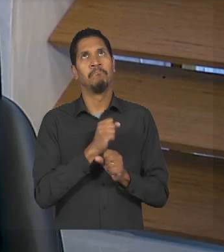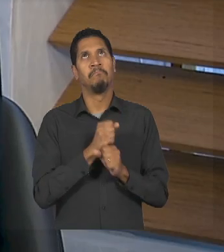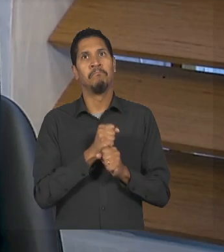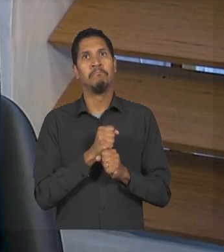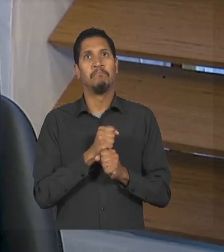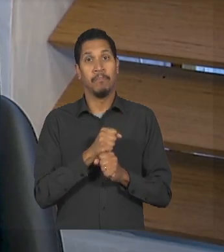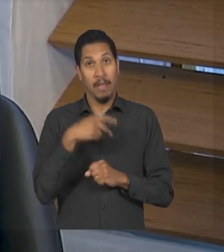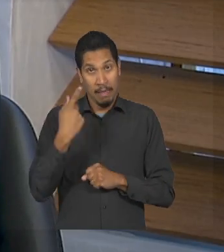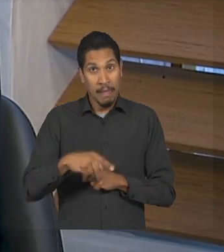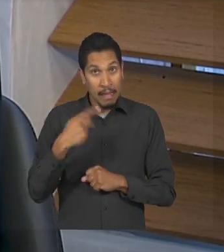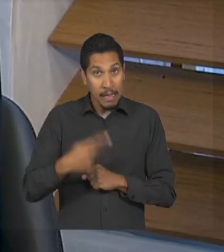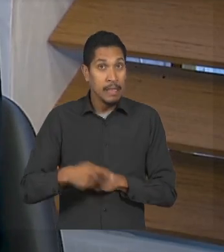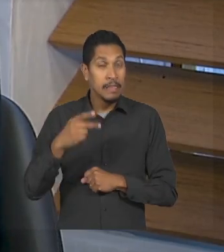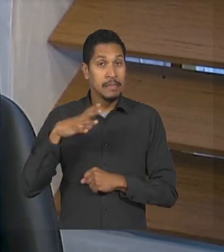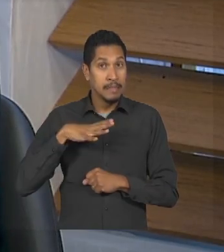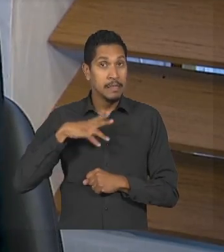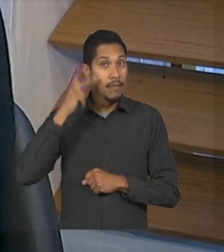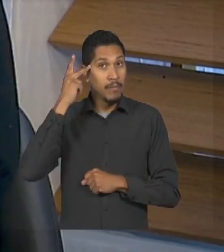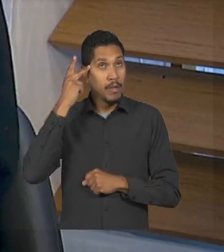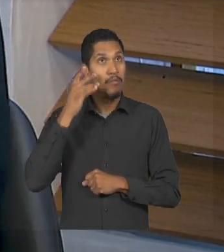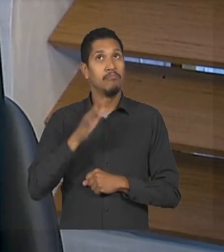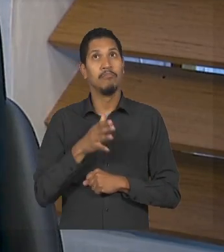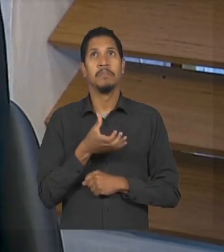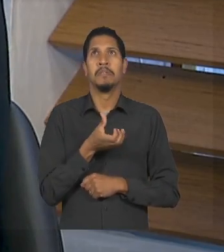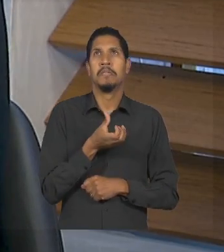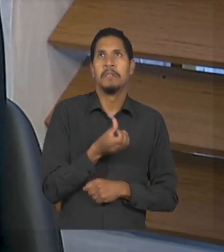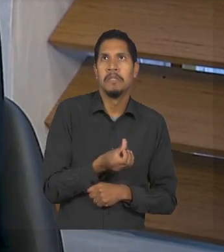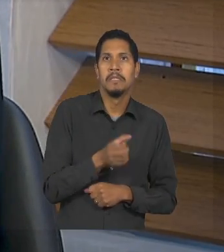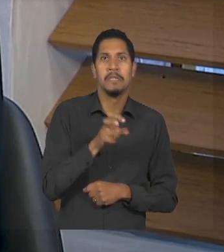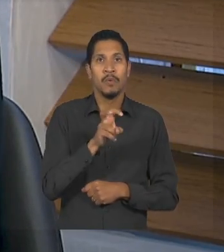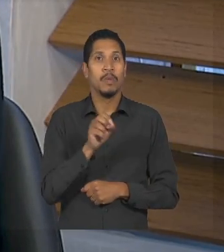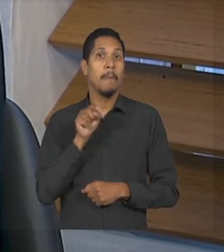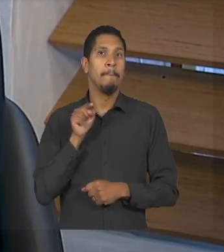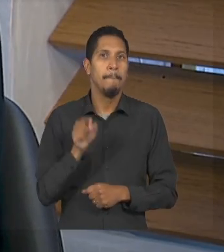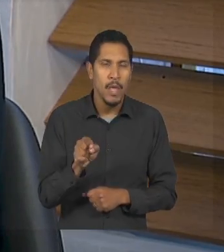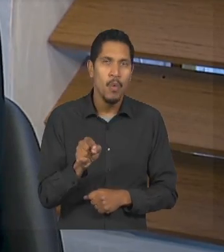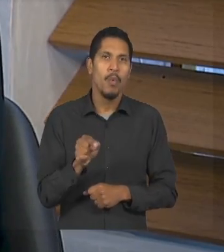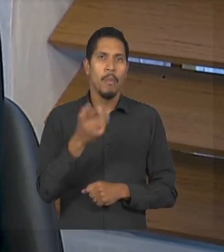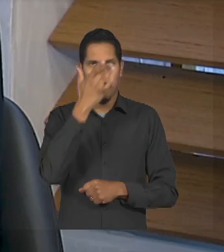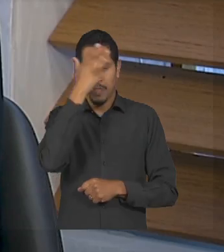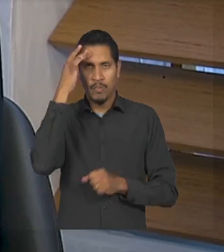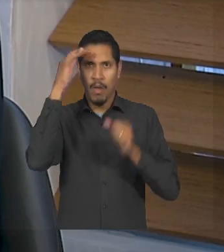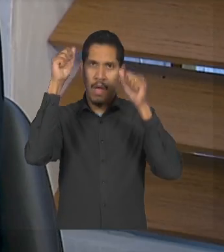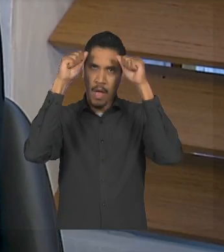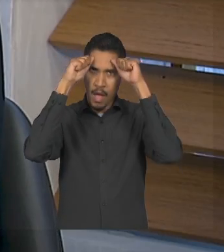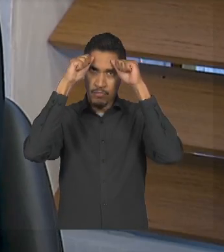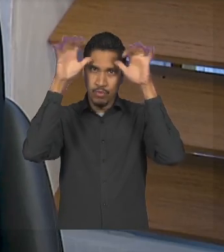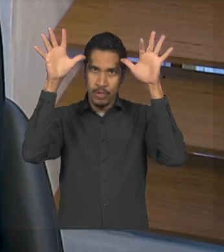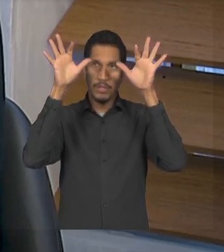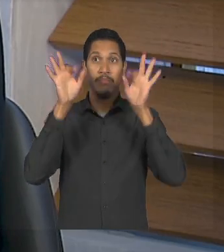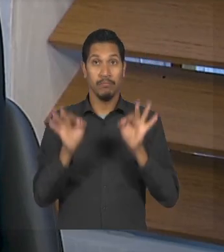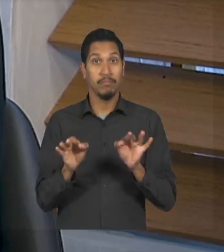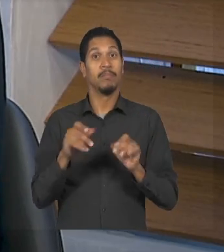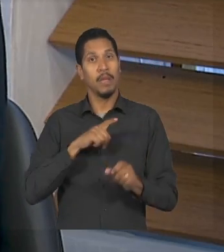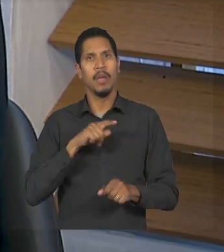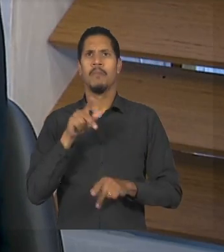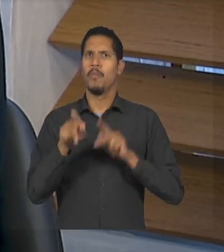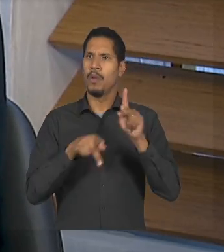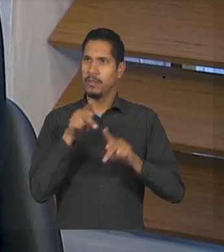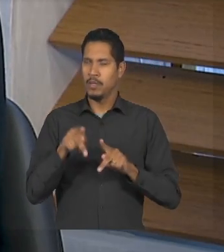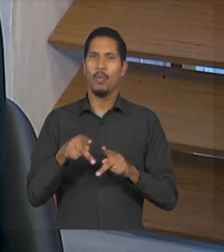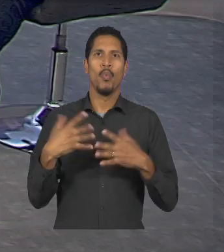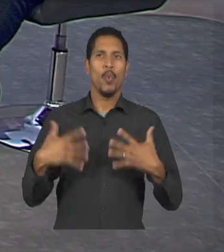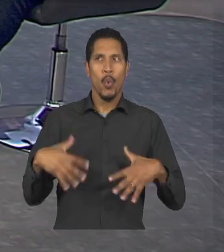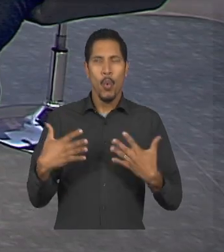só na cidade de são paulo por volta de 650 mil autistas então é uma população muito